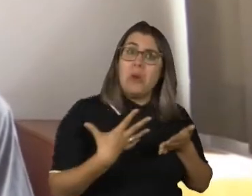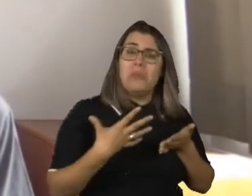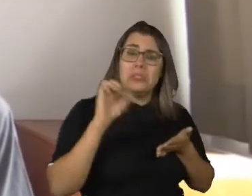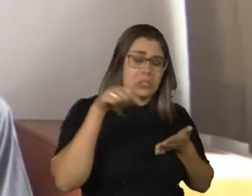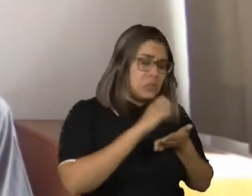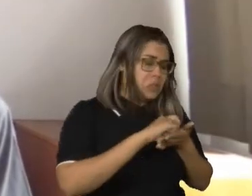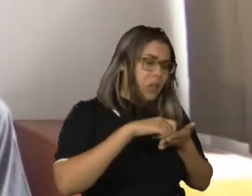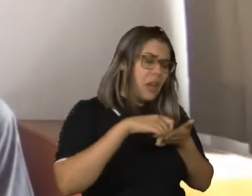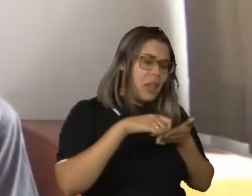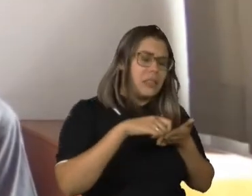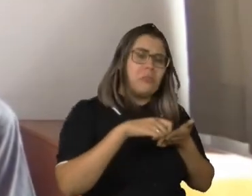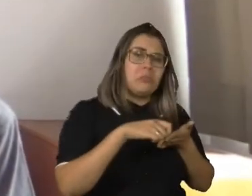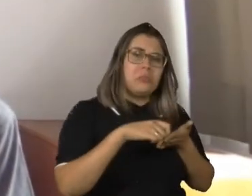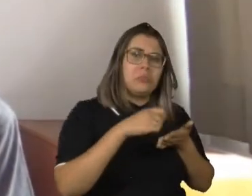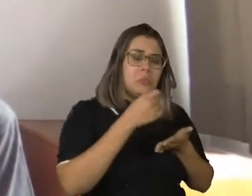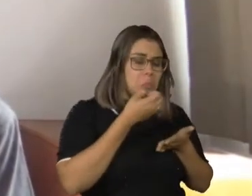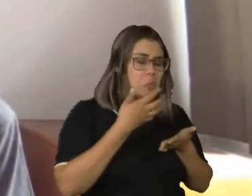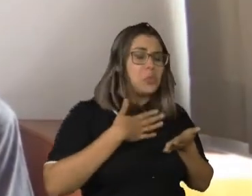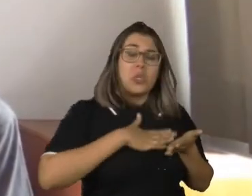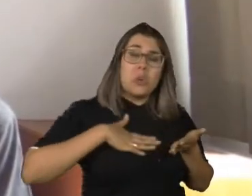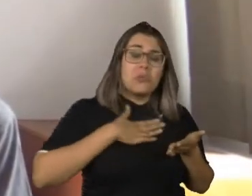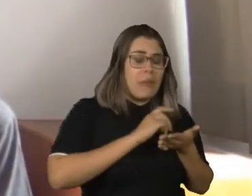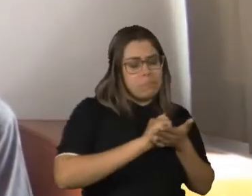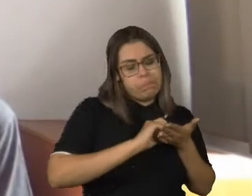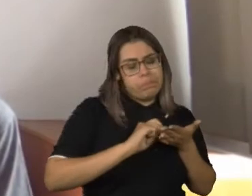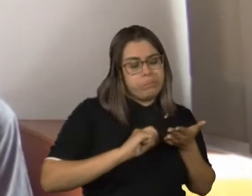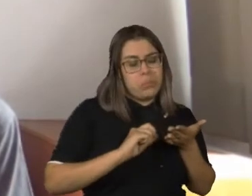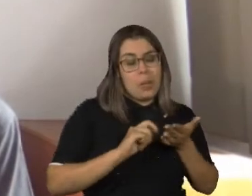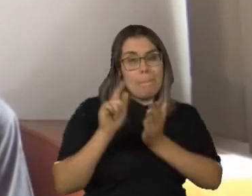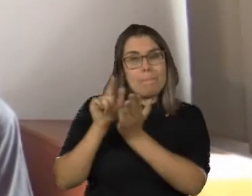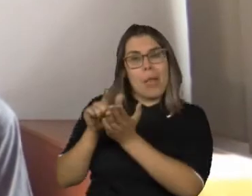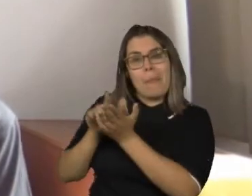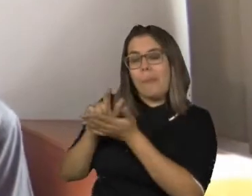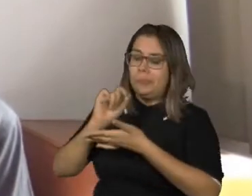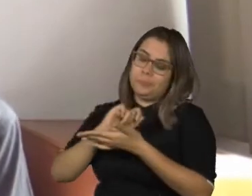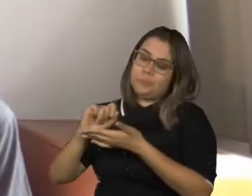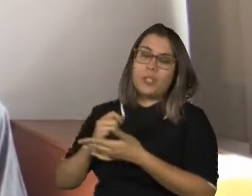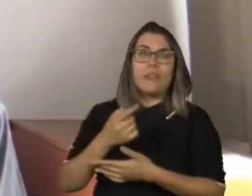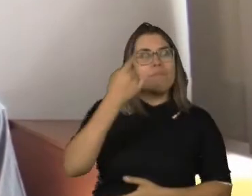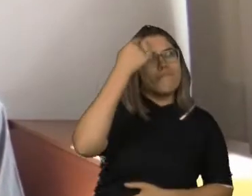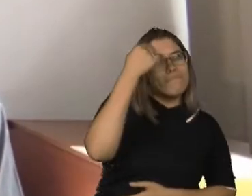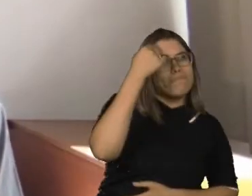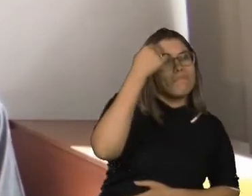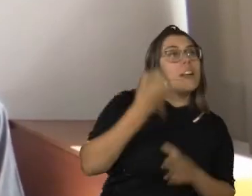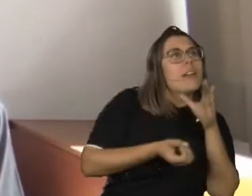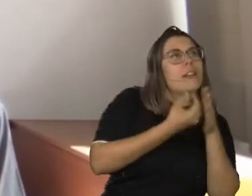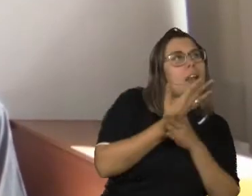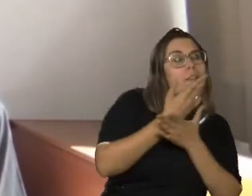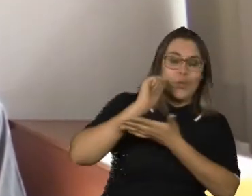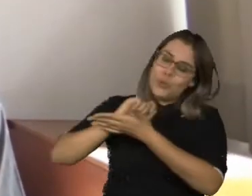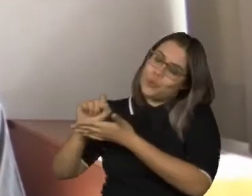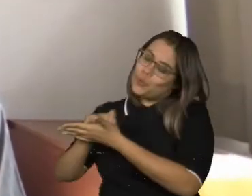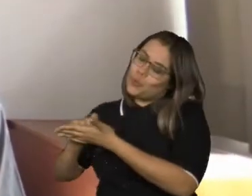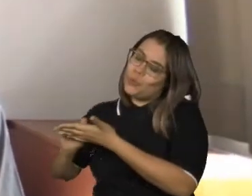tec-tec da máquina, eu comecei a passar por papel algumas das histórias que eu inventava. Numa